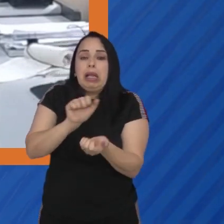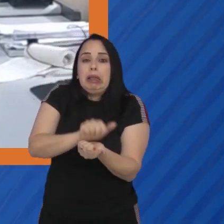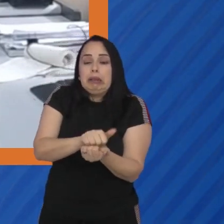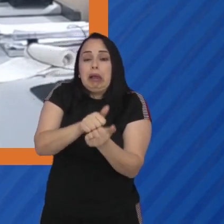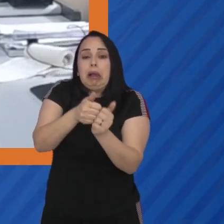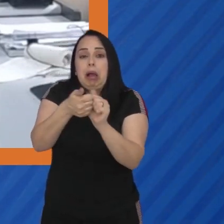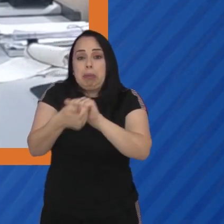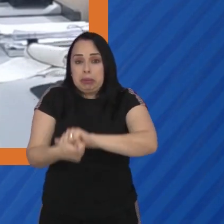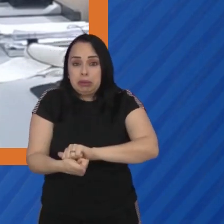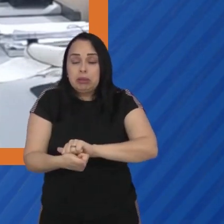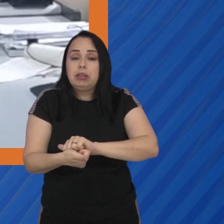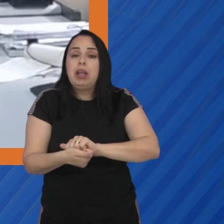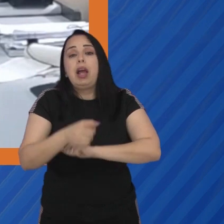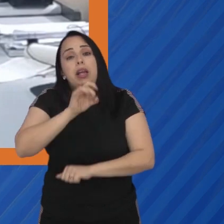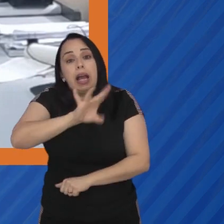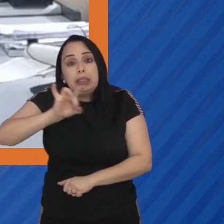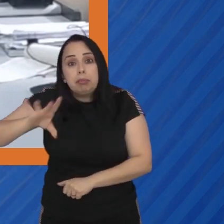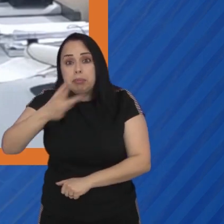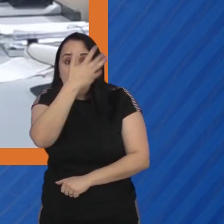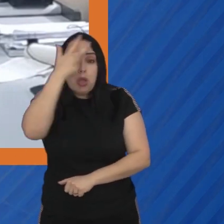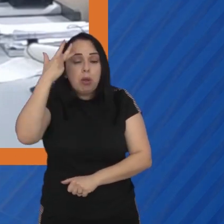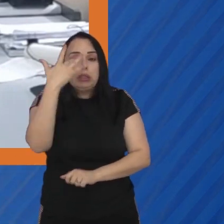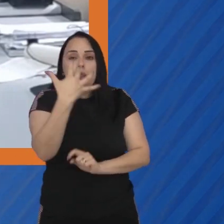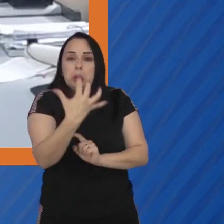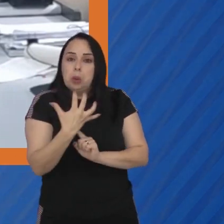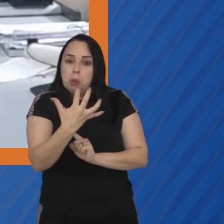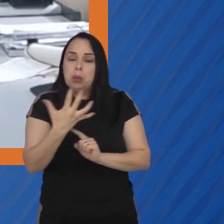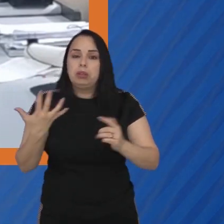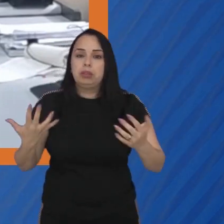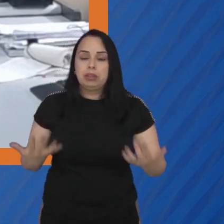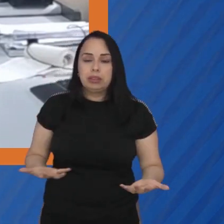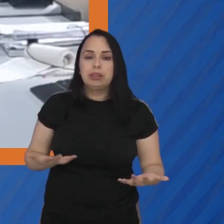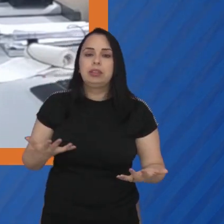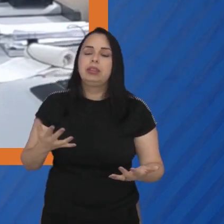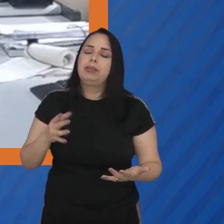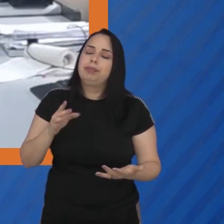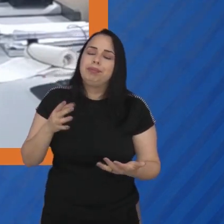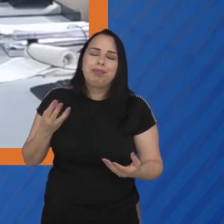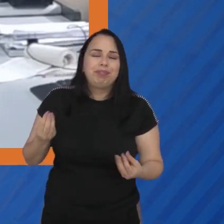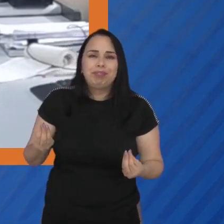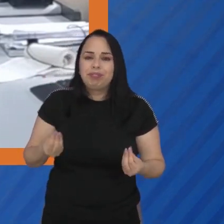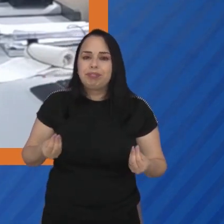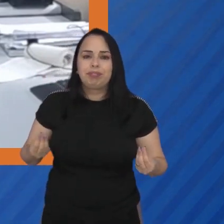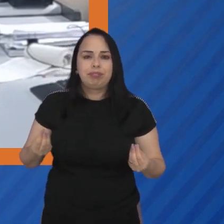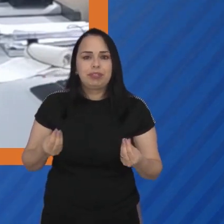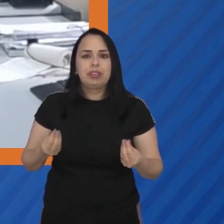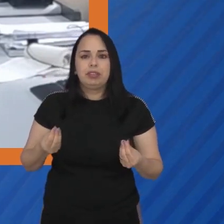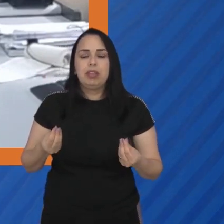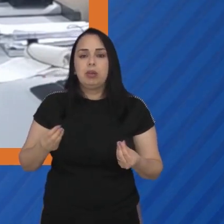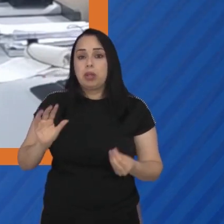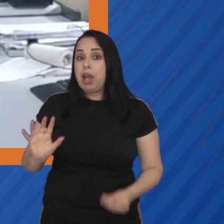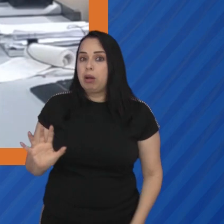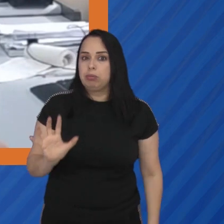da ambientação de cada pessoa ou seja com um fator